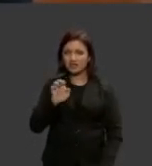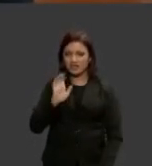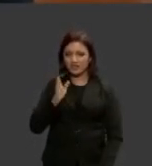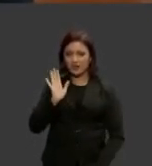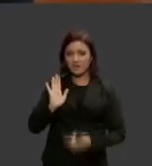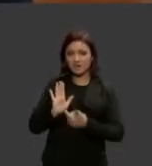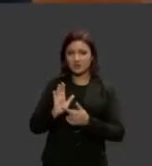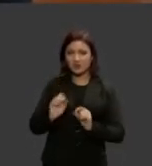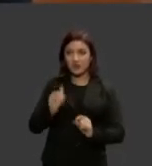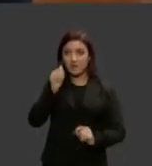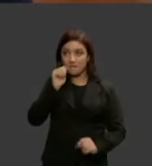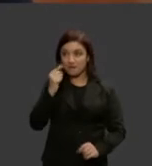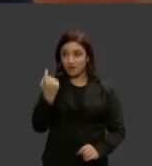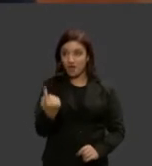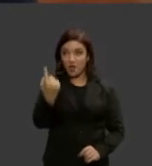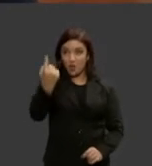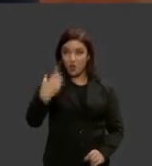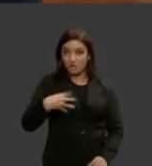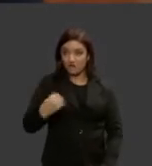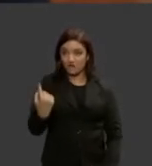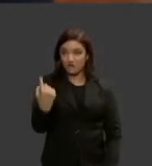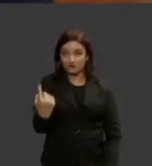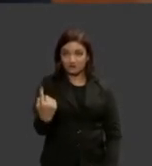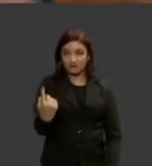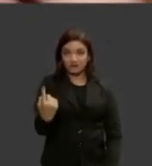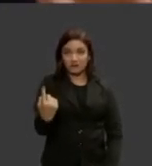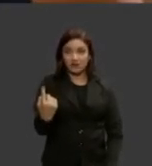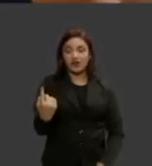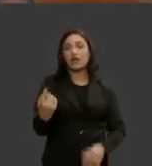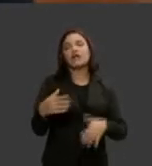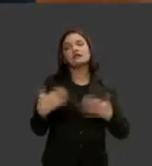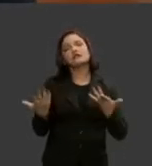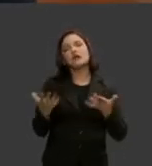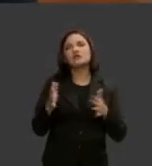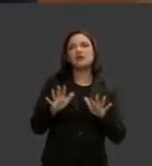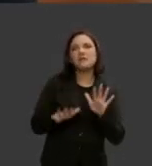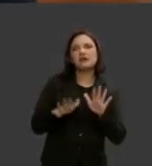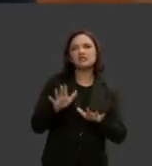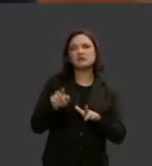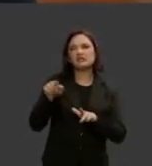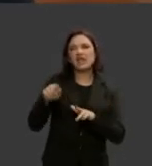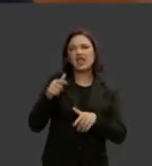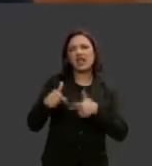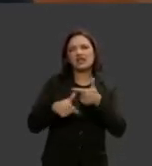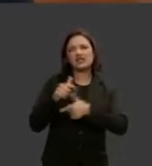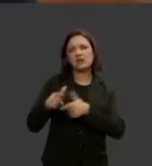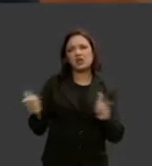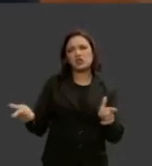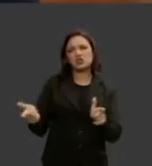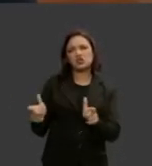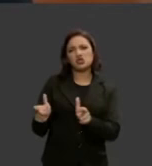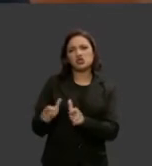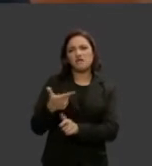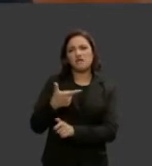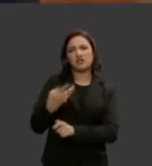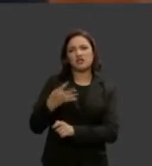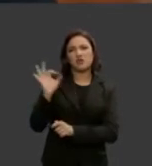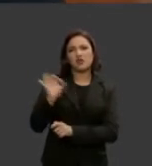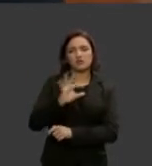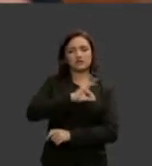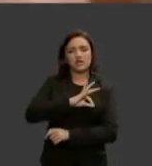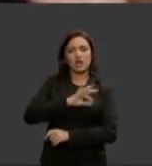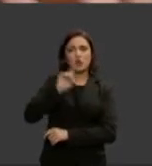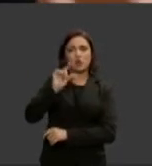tem um filho o fato de uma mulher ter um filho significa que ela vai ter na média uma diminuição de 24% do seu salário